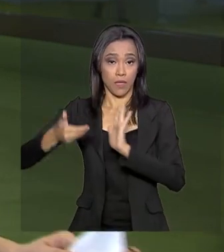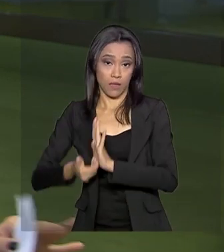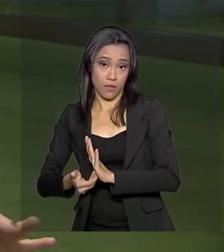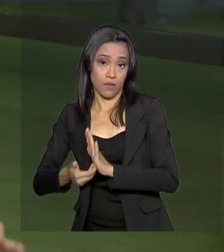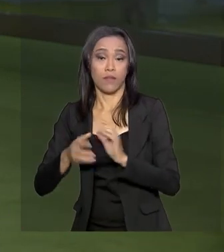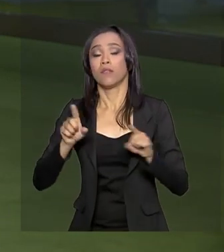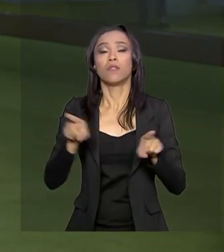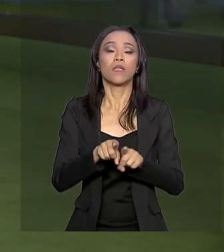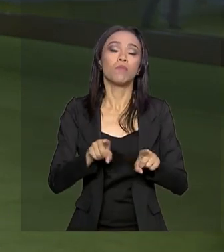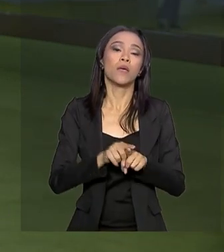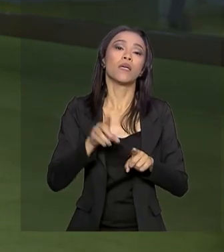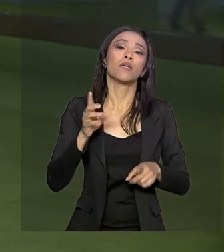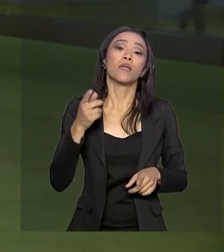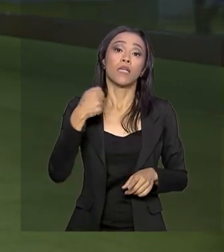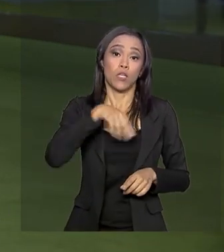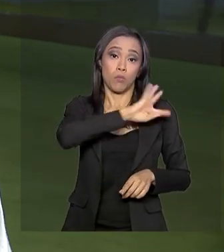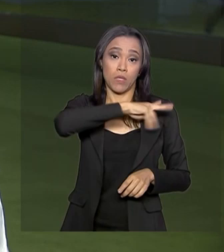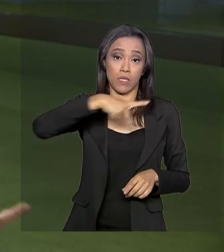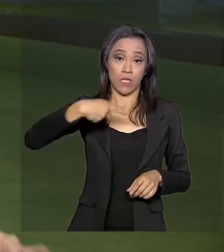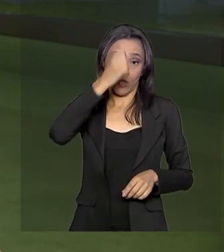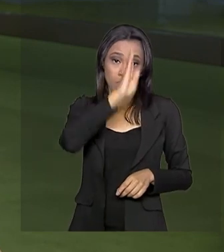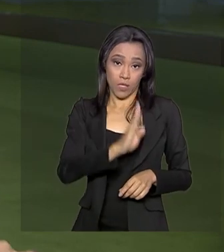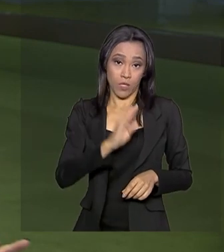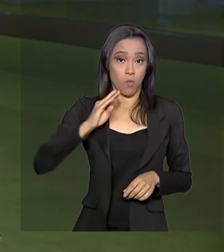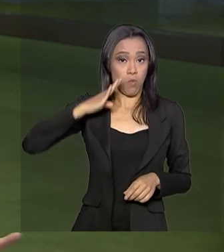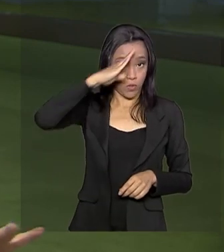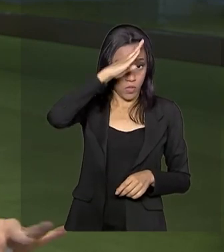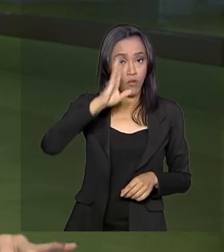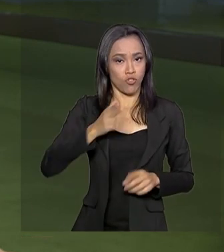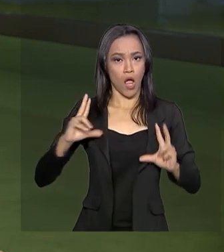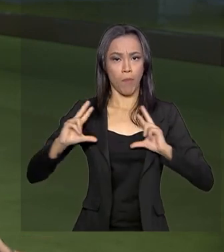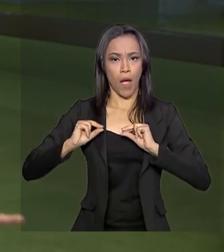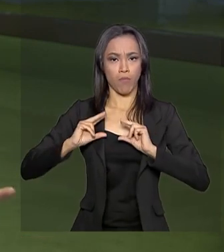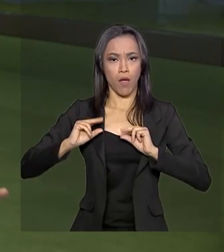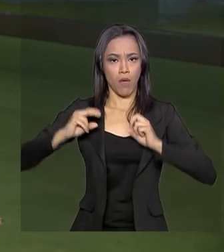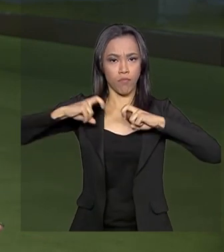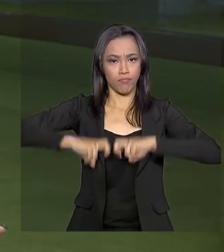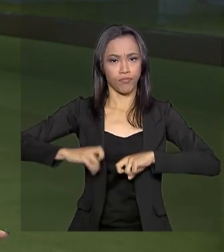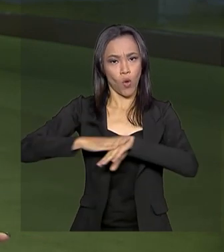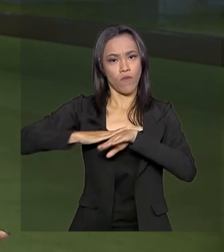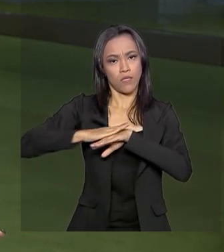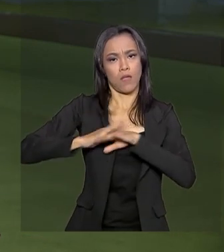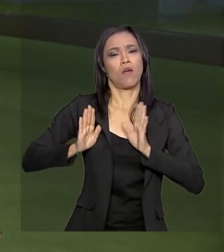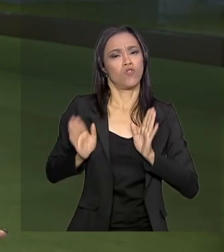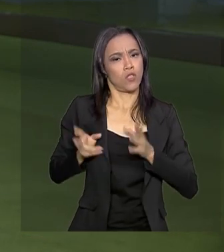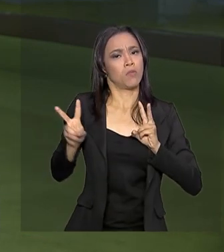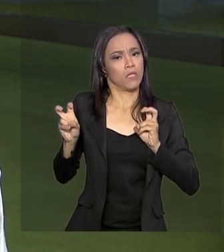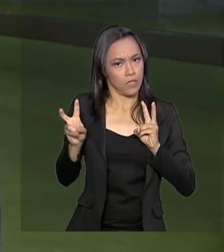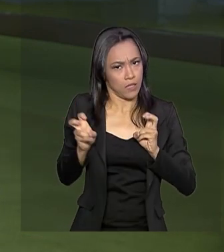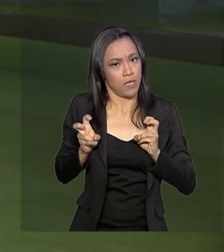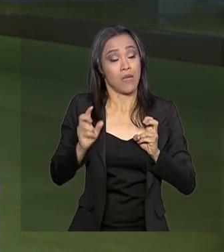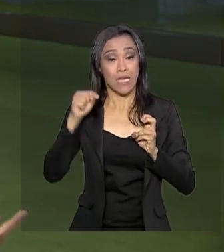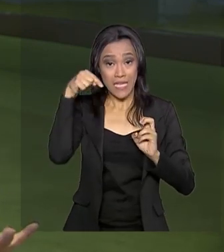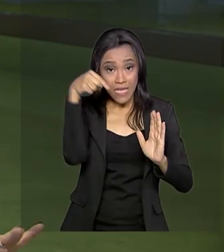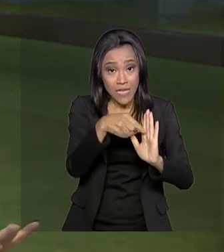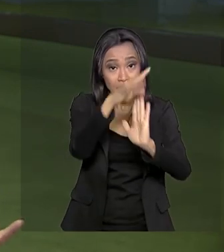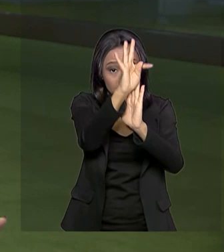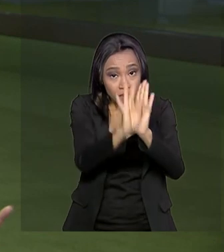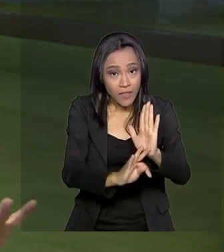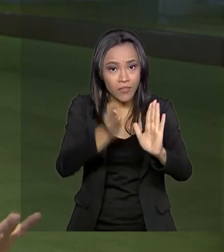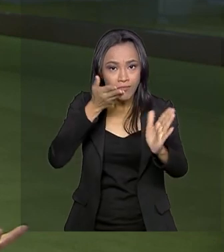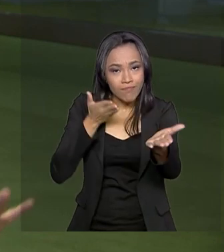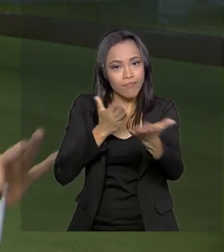Rodrigo Maia e da República, Jair Bolsonaro, conversaram sobre isso nos últimos dias e a expectativa é que esse texto passe com muita